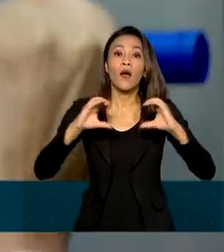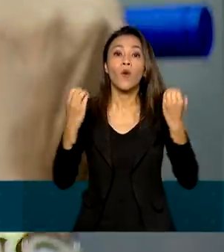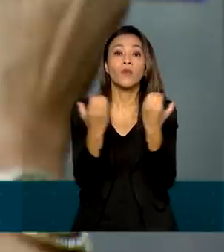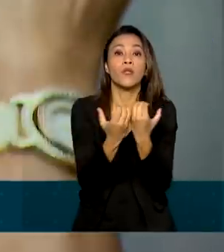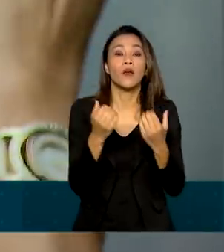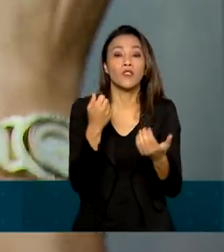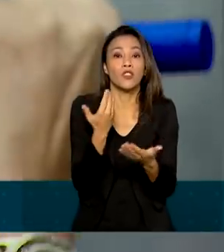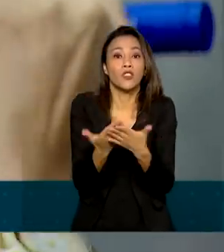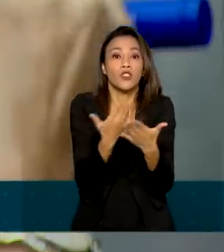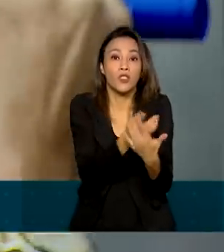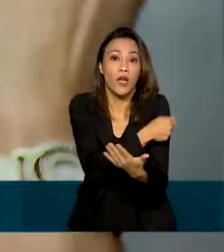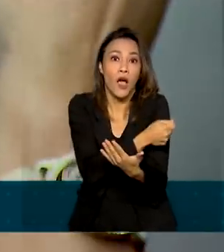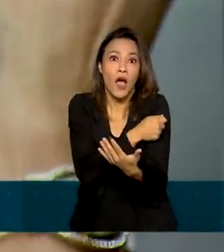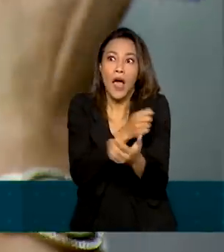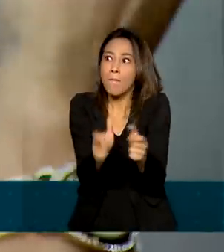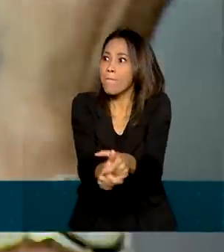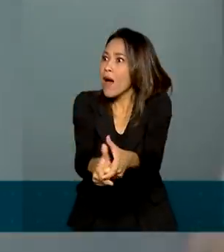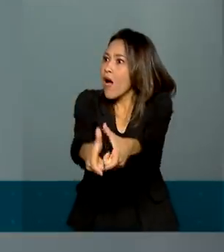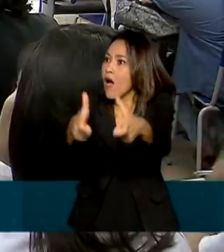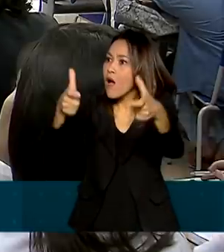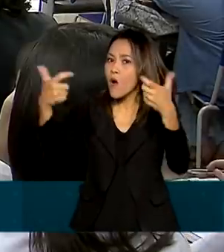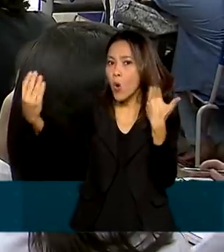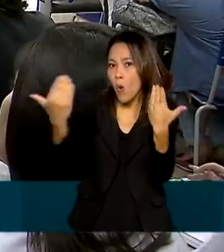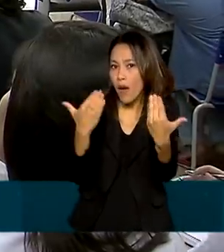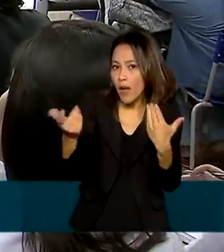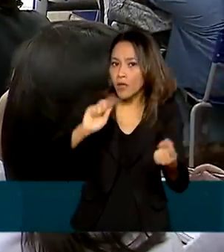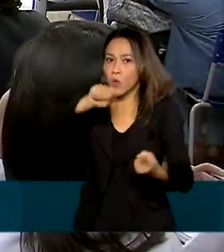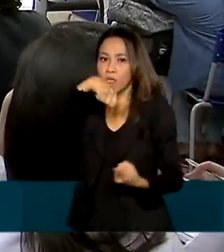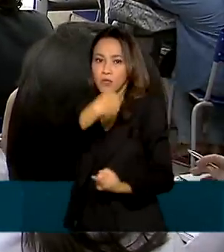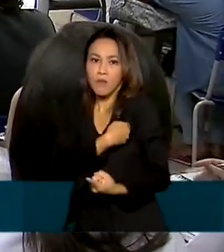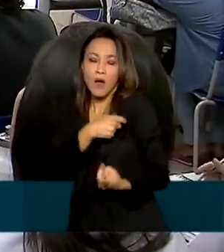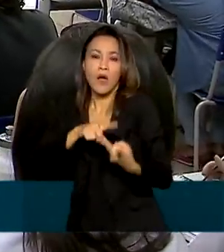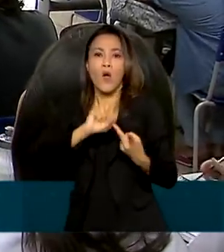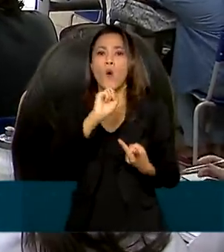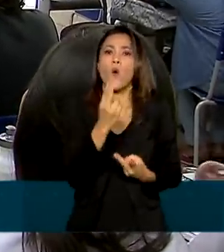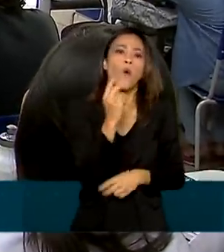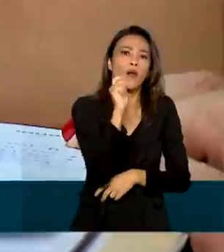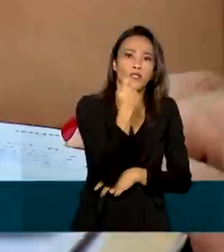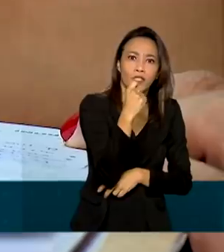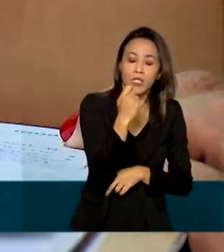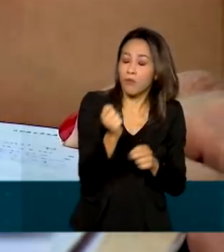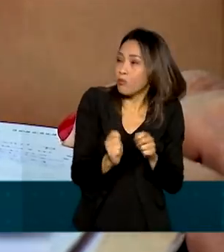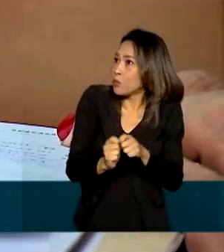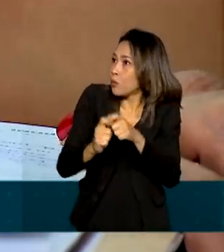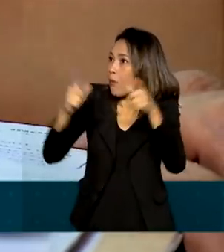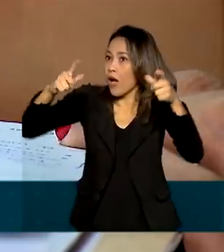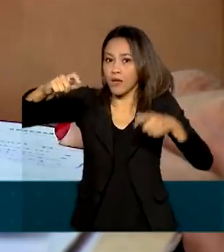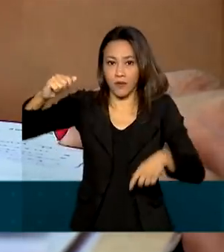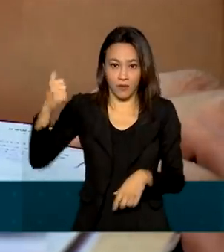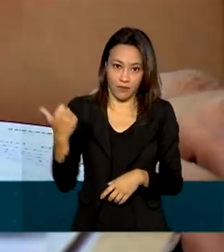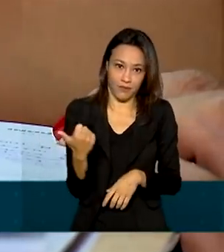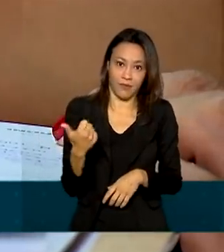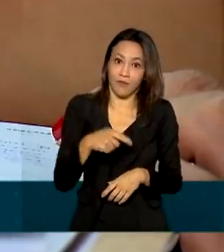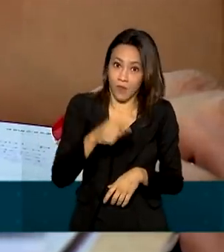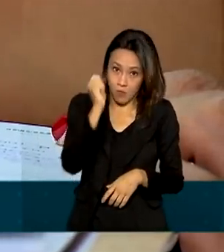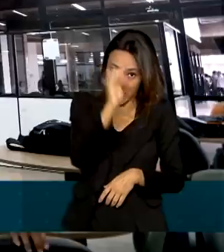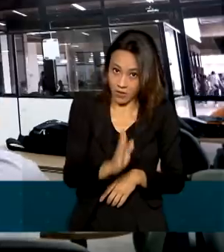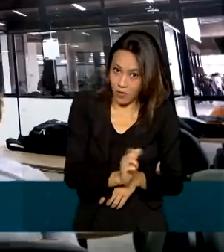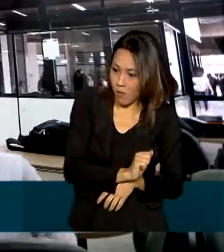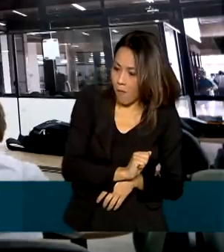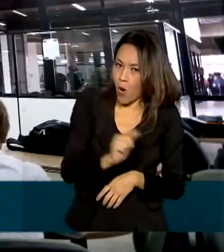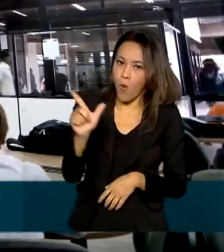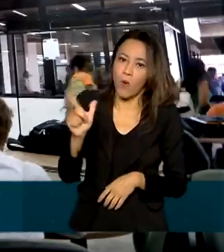é maior que a população inteira de países como Espanha ou Argentina, por exemplo. De acordo com o Consenso Escolar 2020,